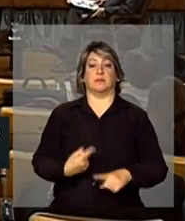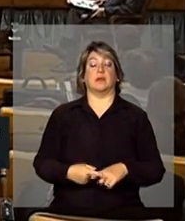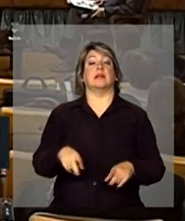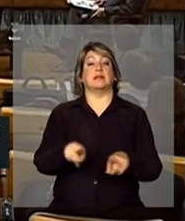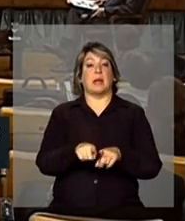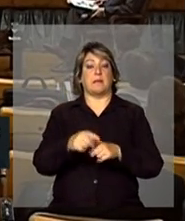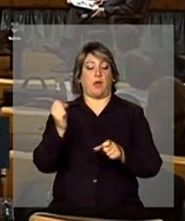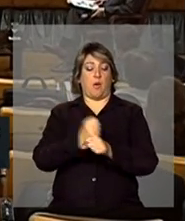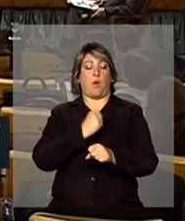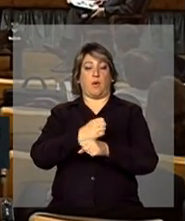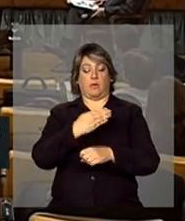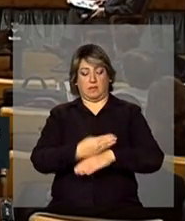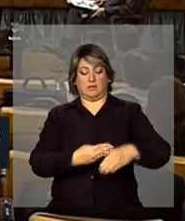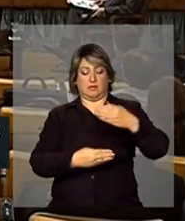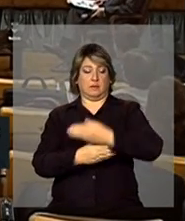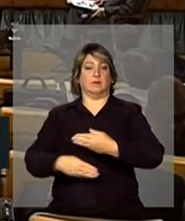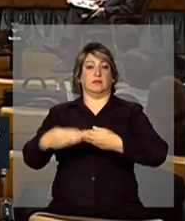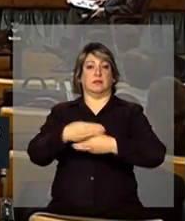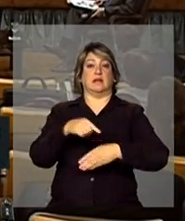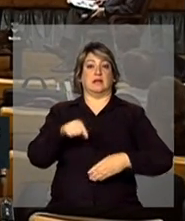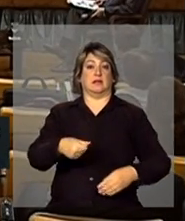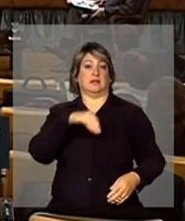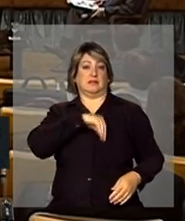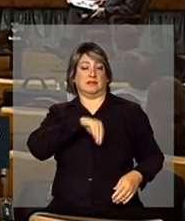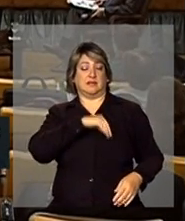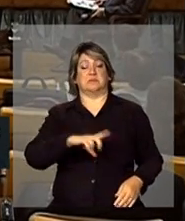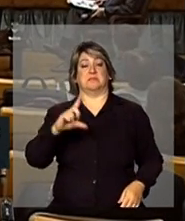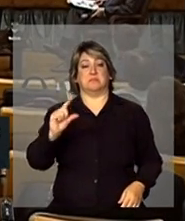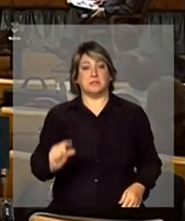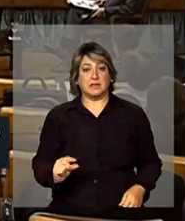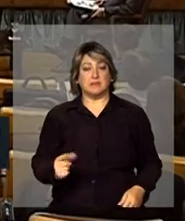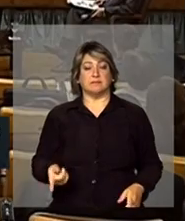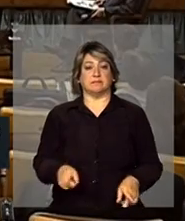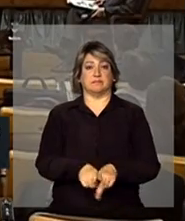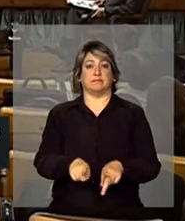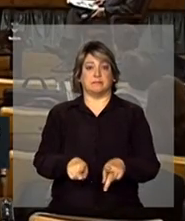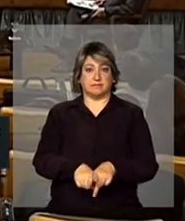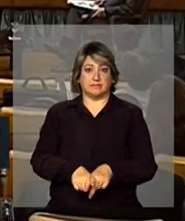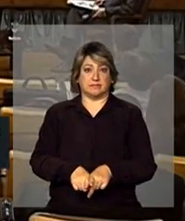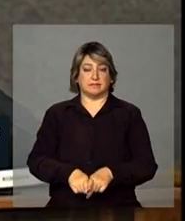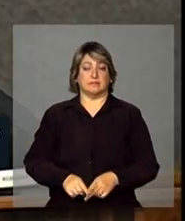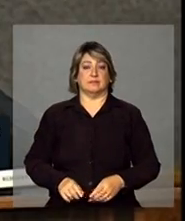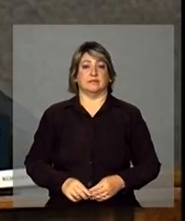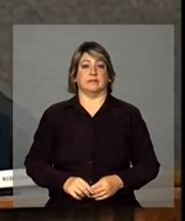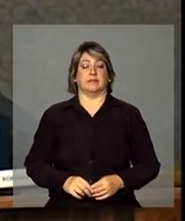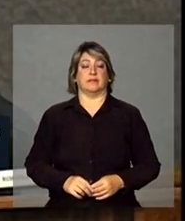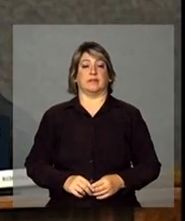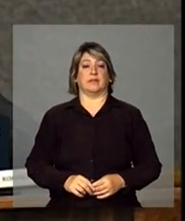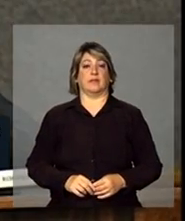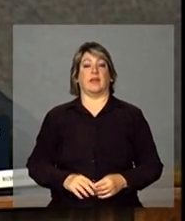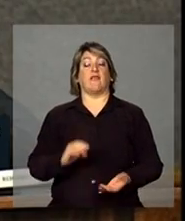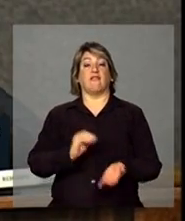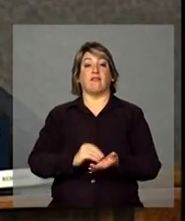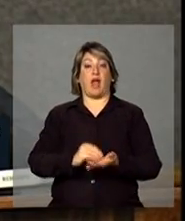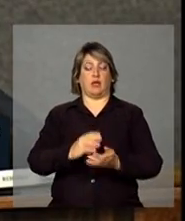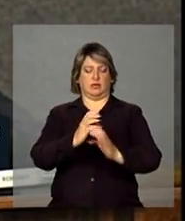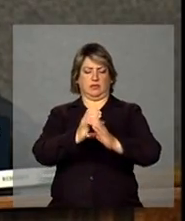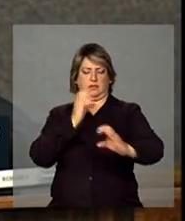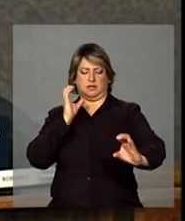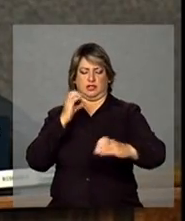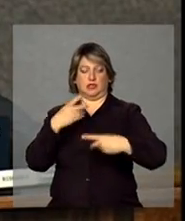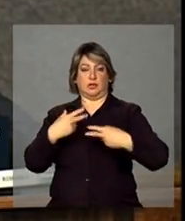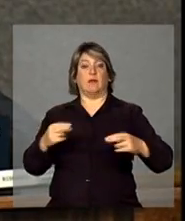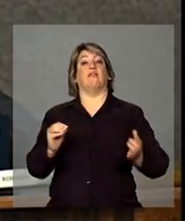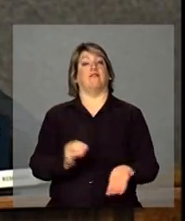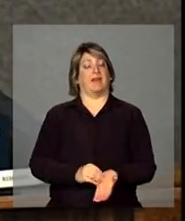civil, que é um setor também de emprego baixo qualificado, baixamente qualificado, mas, assim, falta engenheiros? Falta.